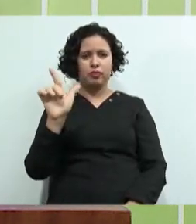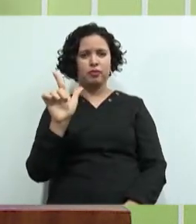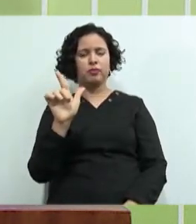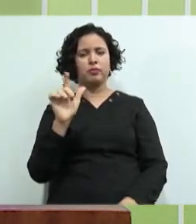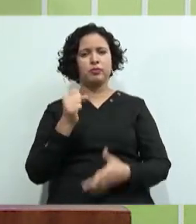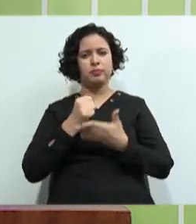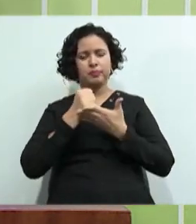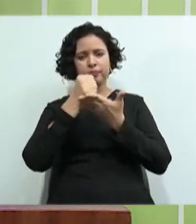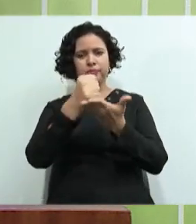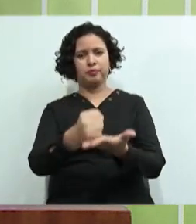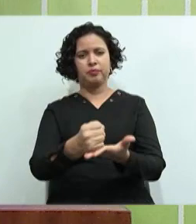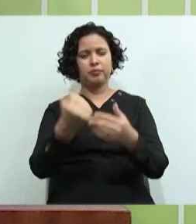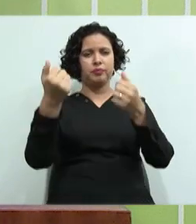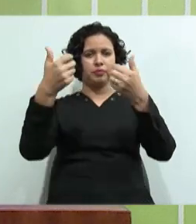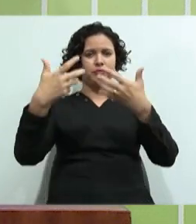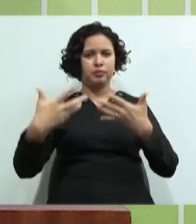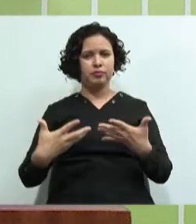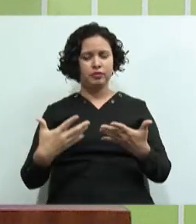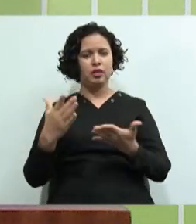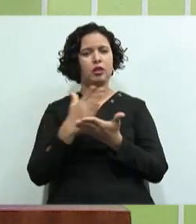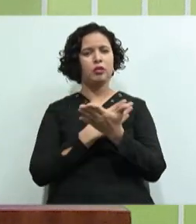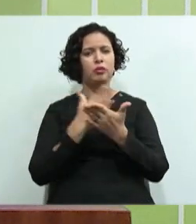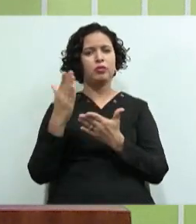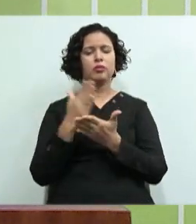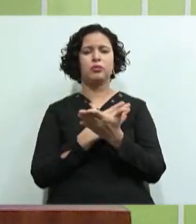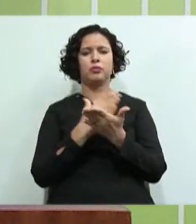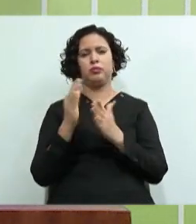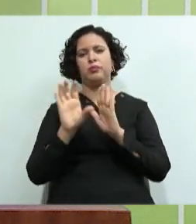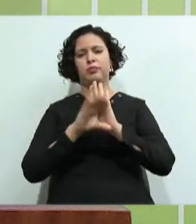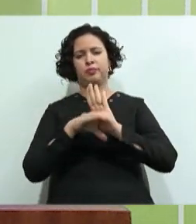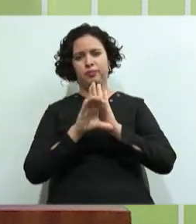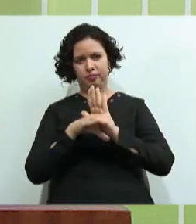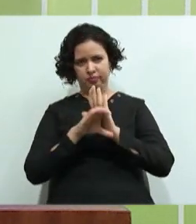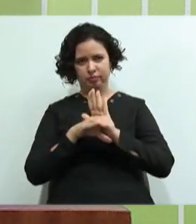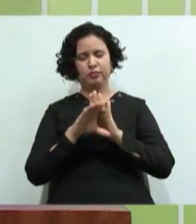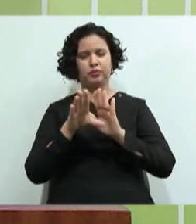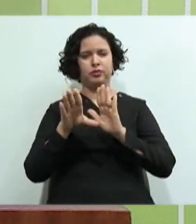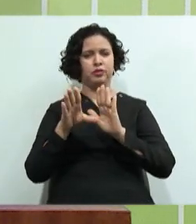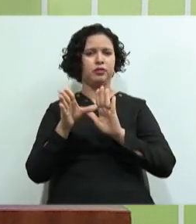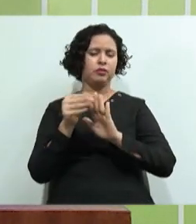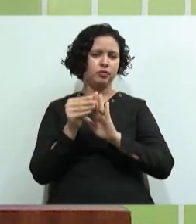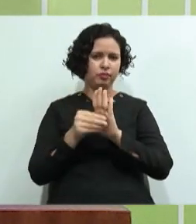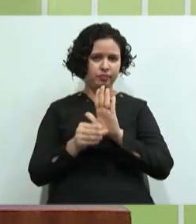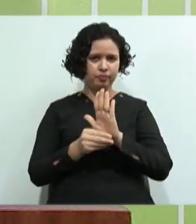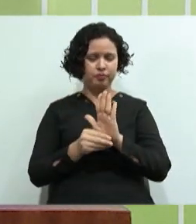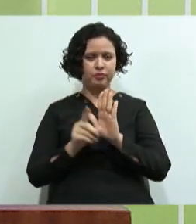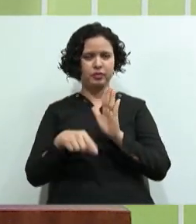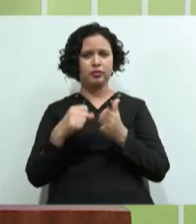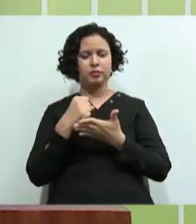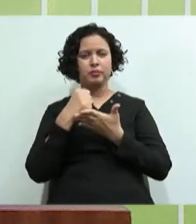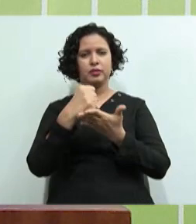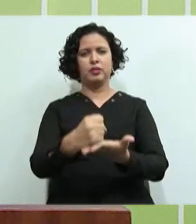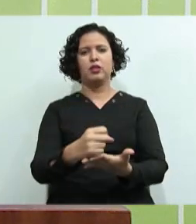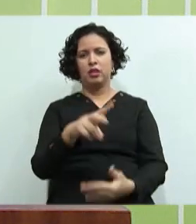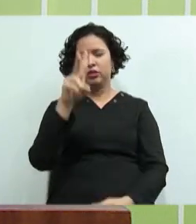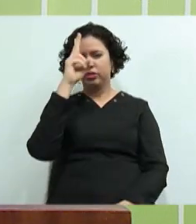Também explicando Alguns conteúdos Para vocês E ela vai trazer Justamente a respeito Da história Da língua de sinais